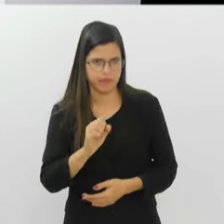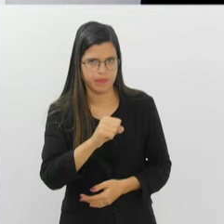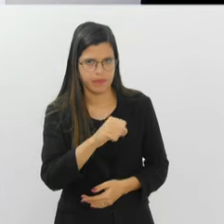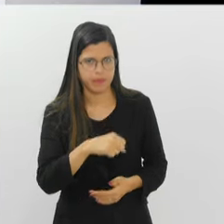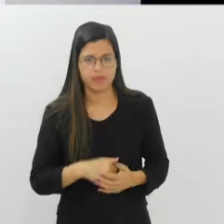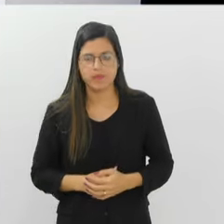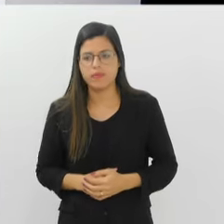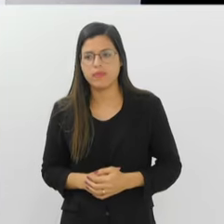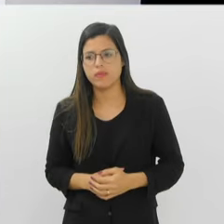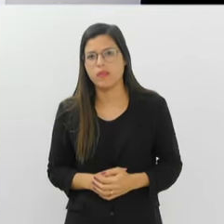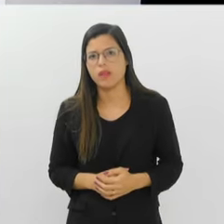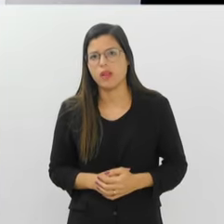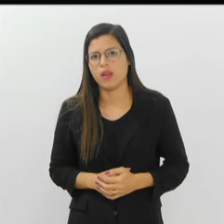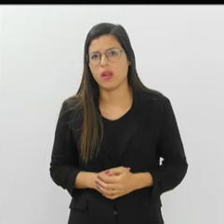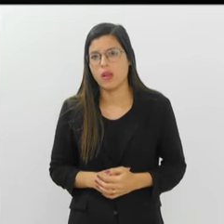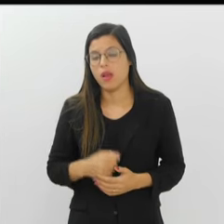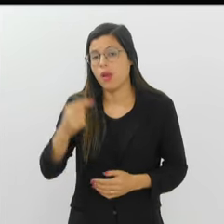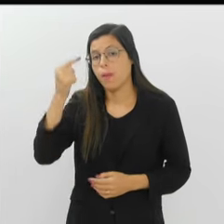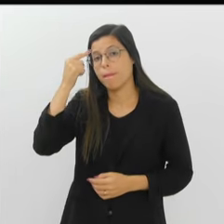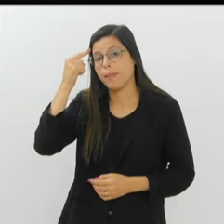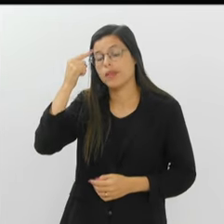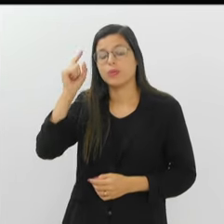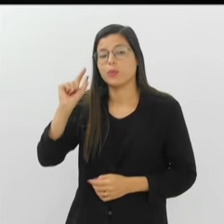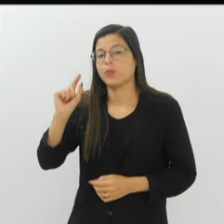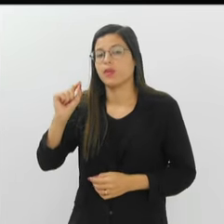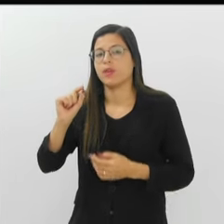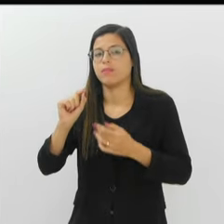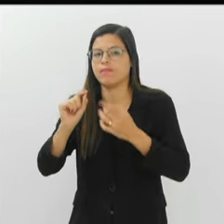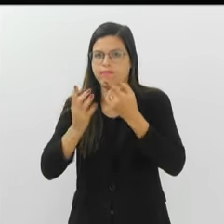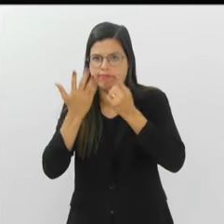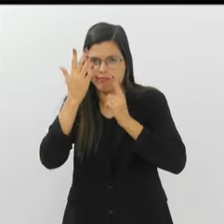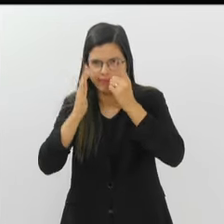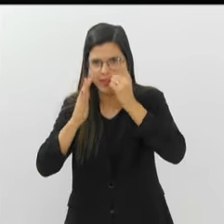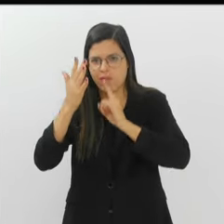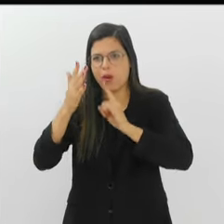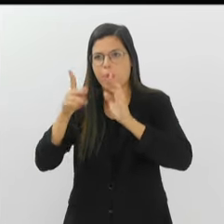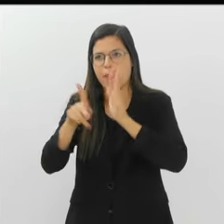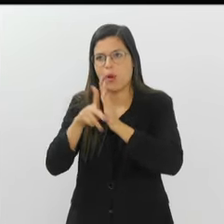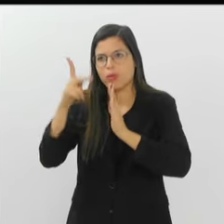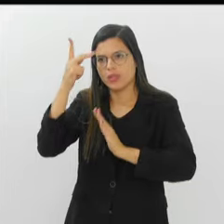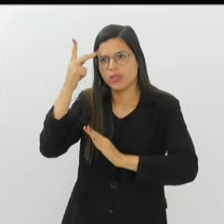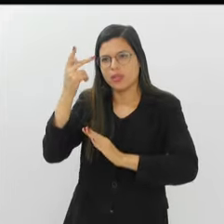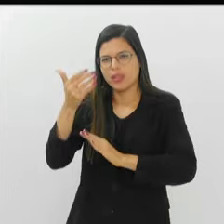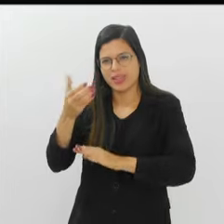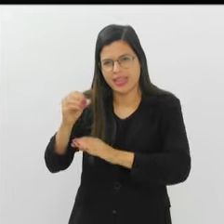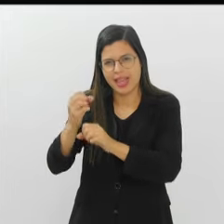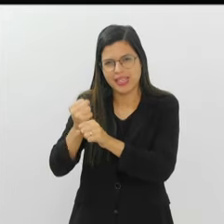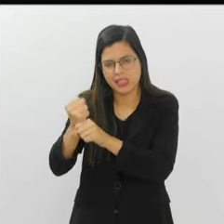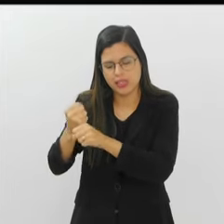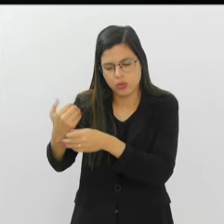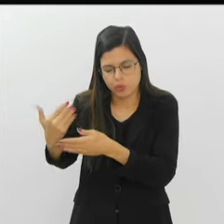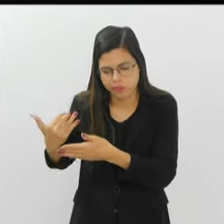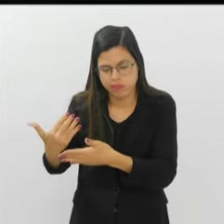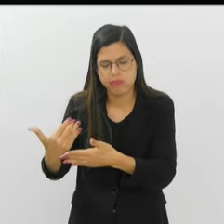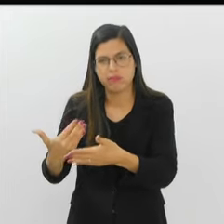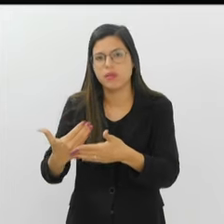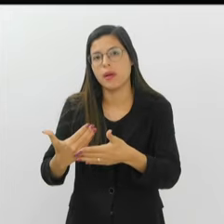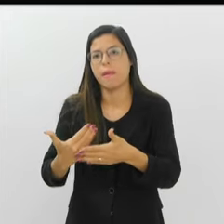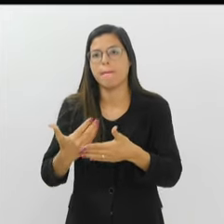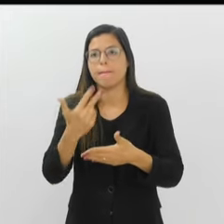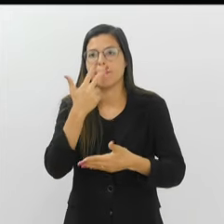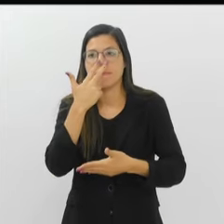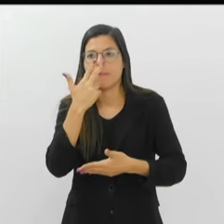Paulo. Tá. Eu penso que o Carnaval de São Paulo, especialmente de 10 anos para cá,